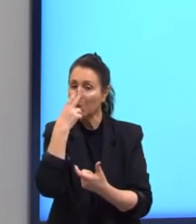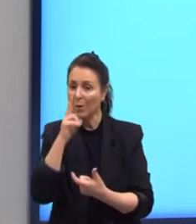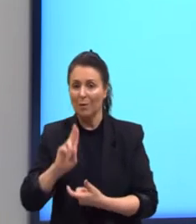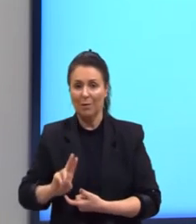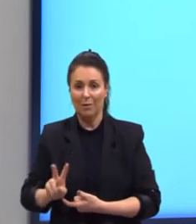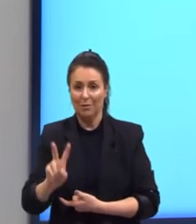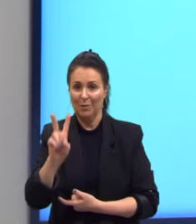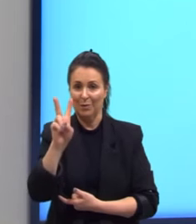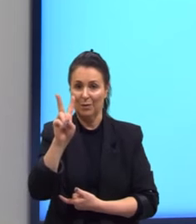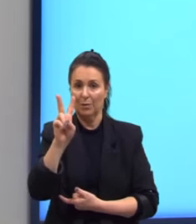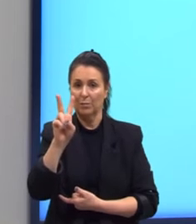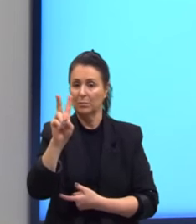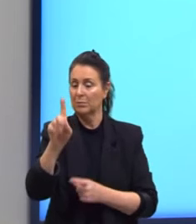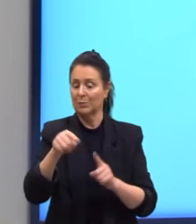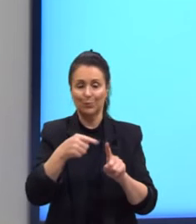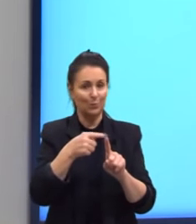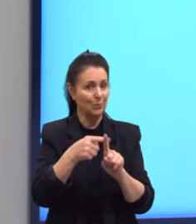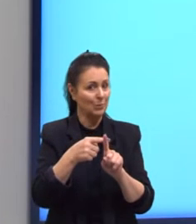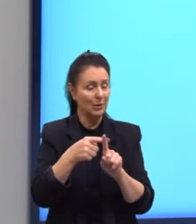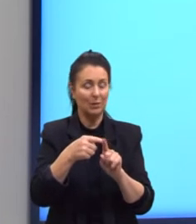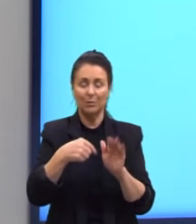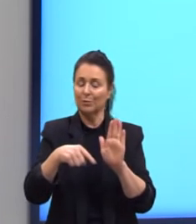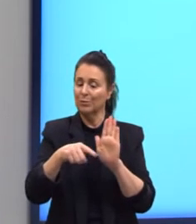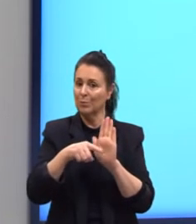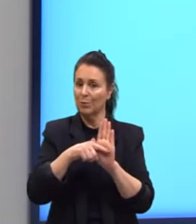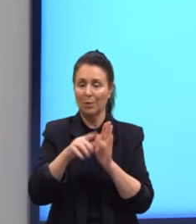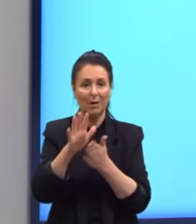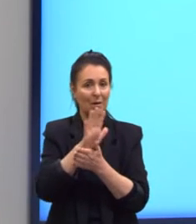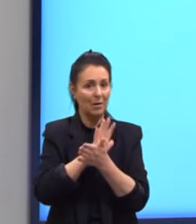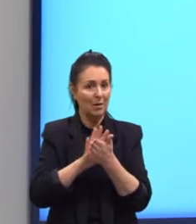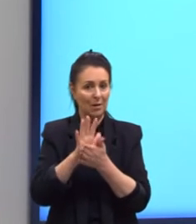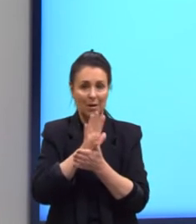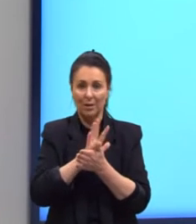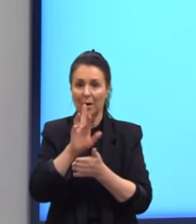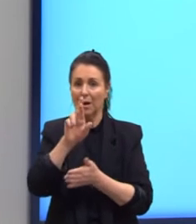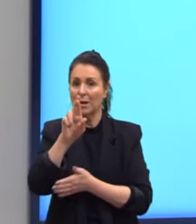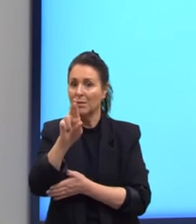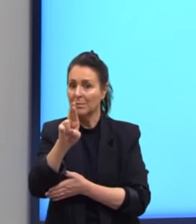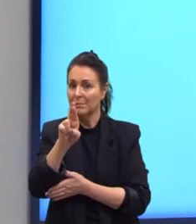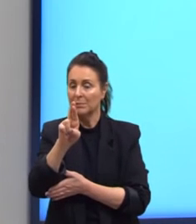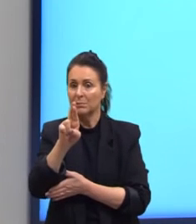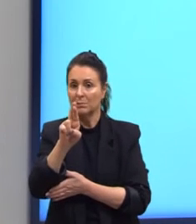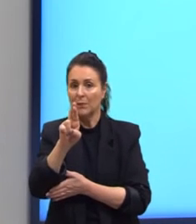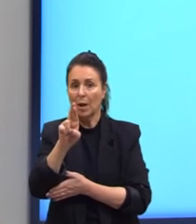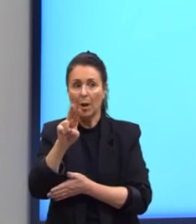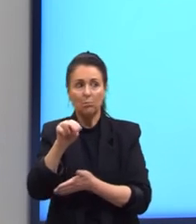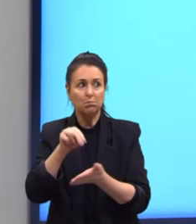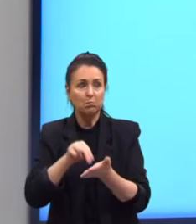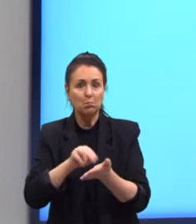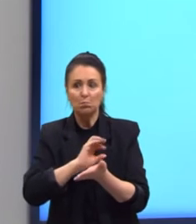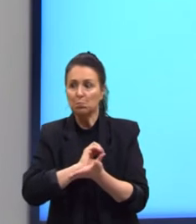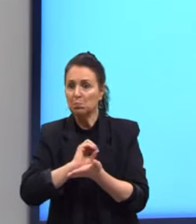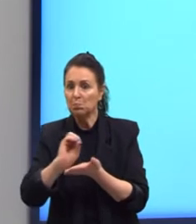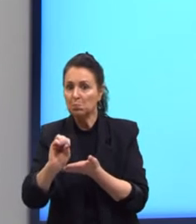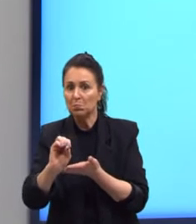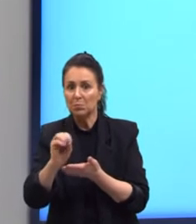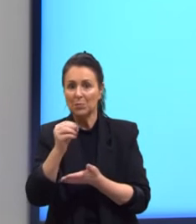eu não estou nem adicionando nem subtraindo nada. Então a nossa razão é nula, razão igual a zero.